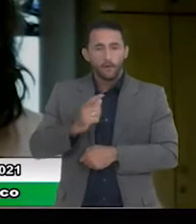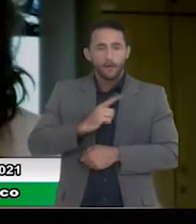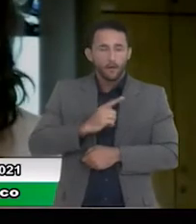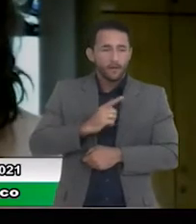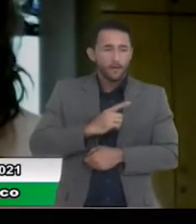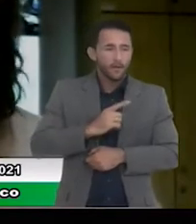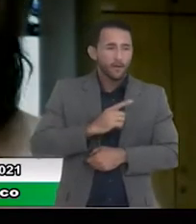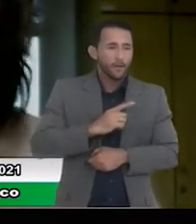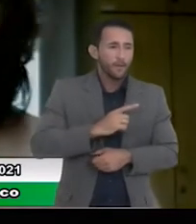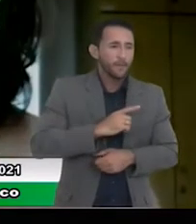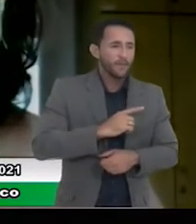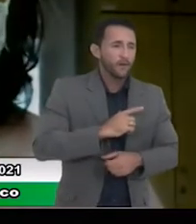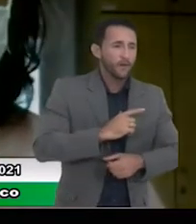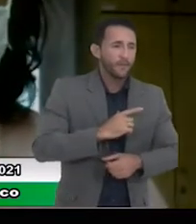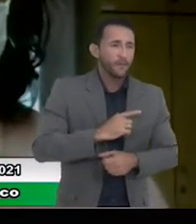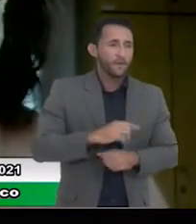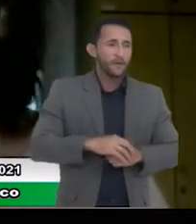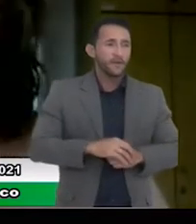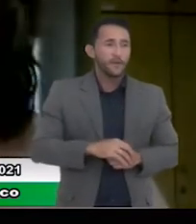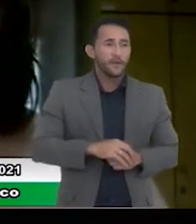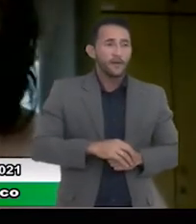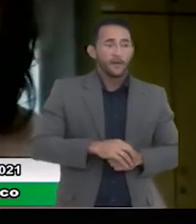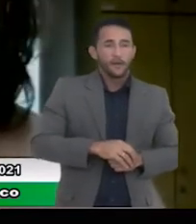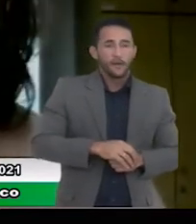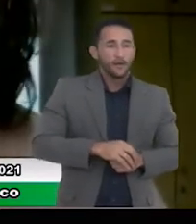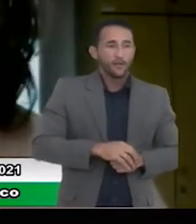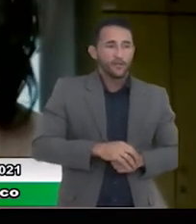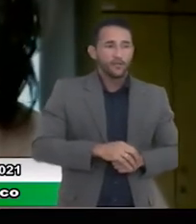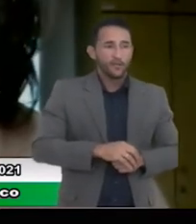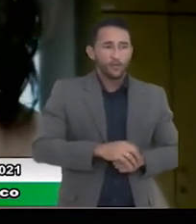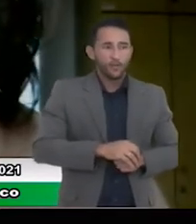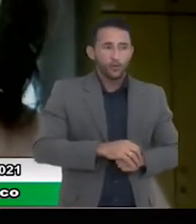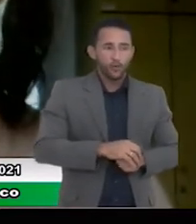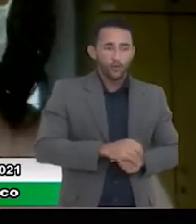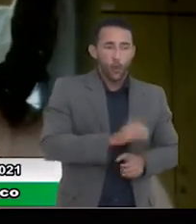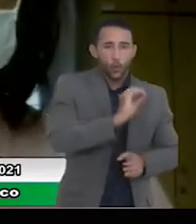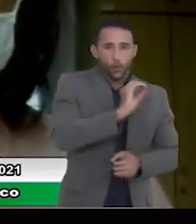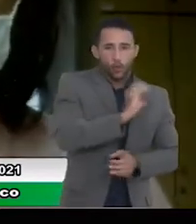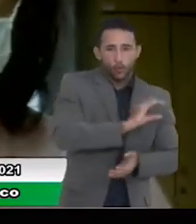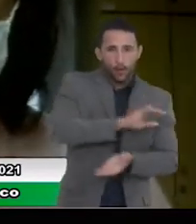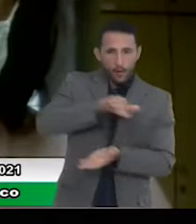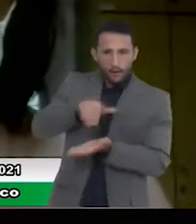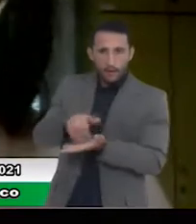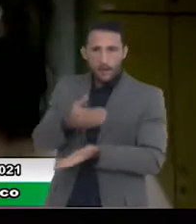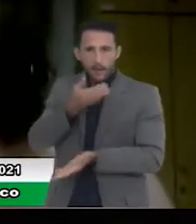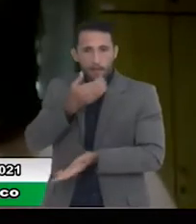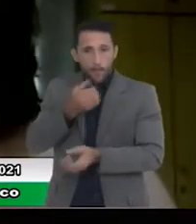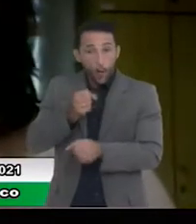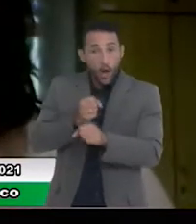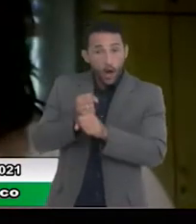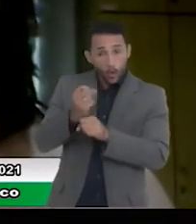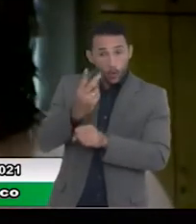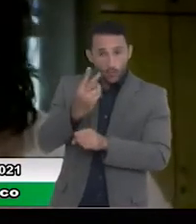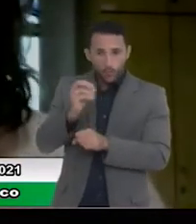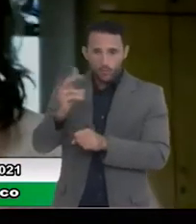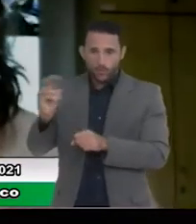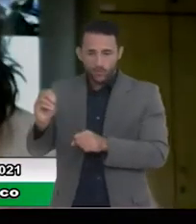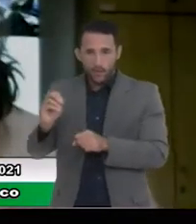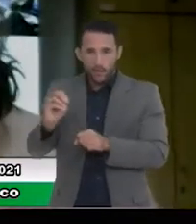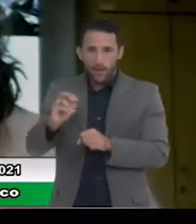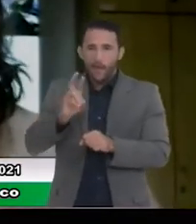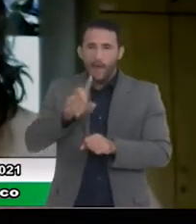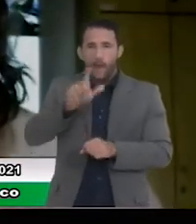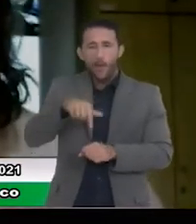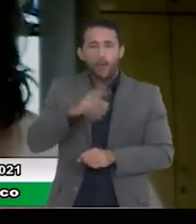se encerrou em 31 de dezembro, é um trabalho maravilhoso que foi feito por essa equipe, mas esse é um resultado do povo de Osasco, de todos os